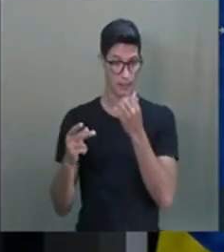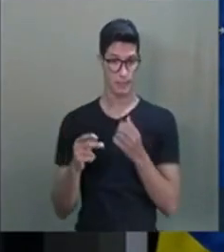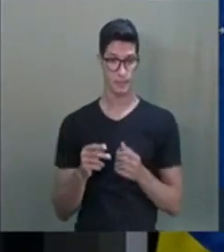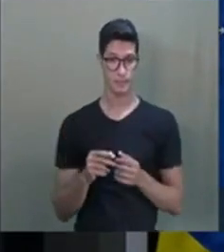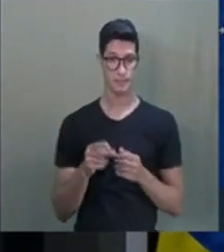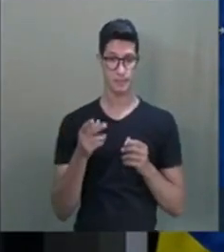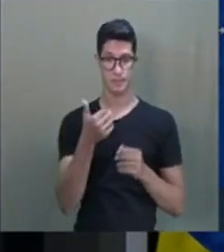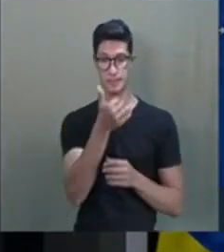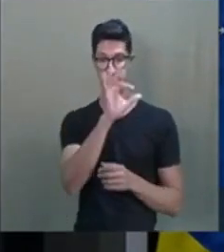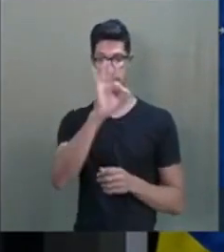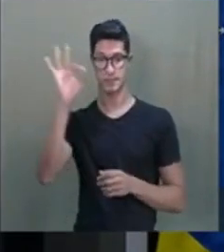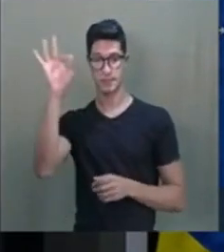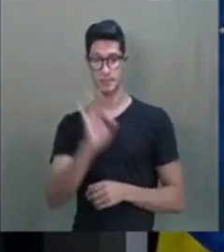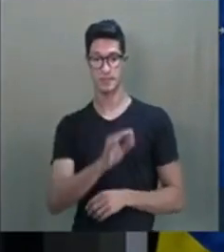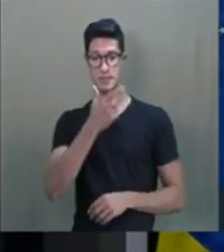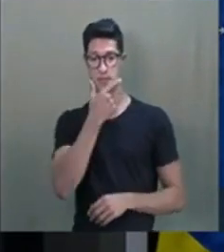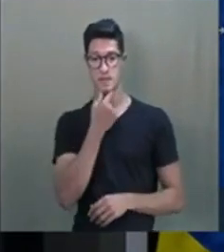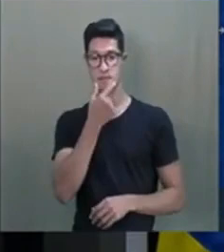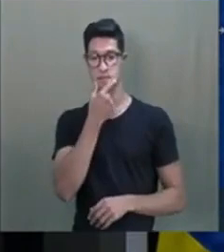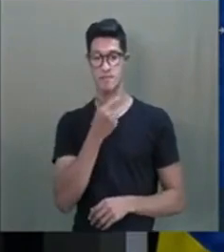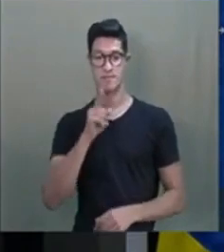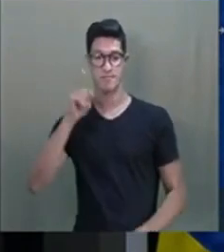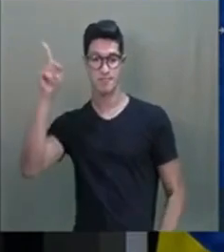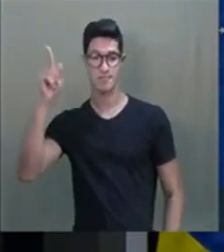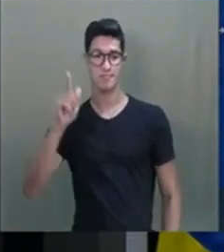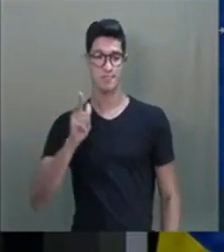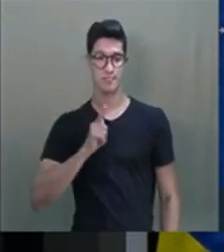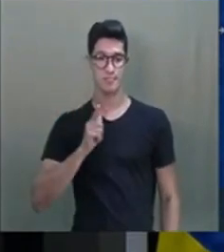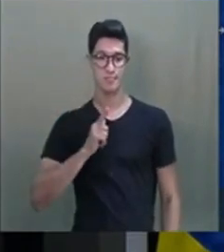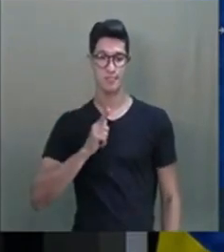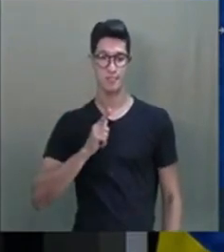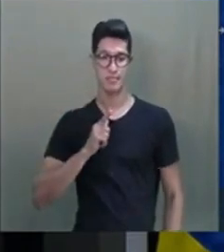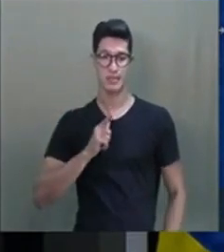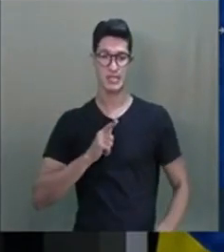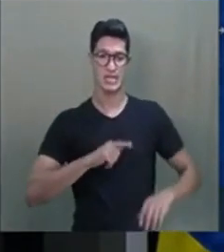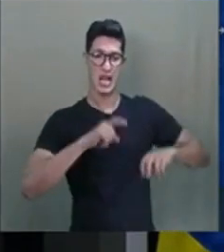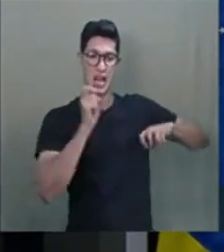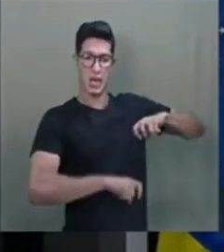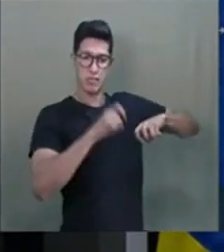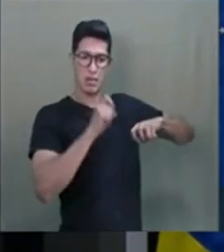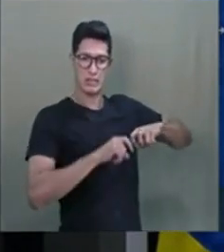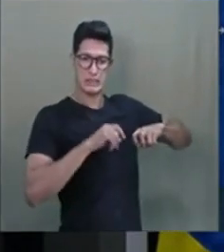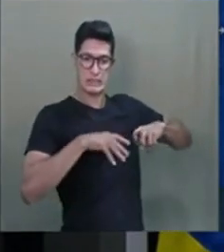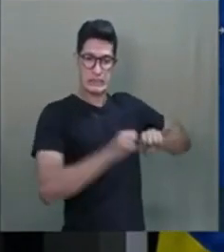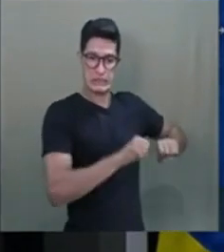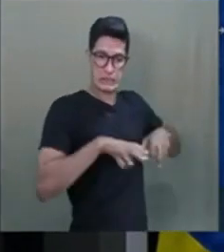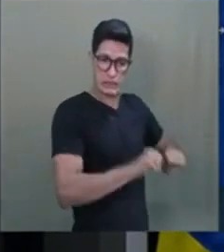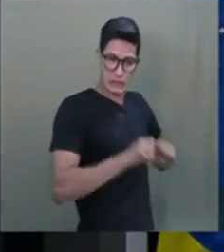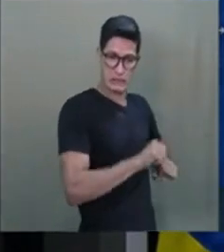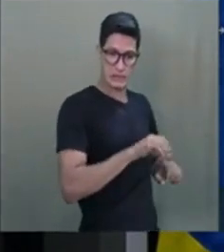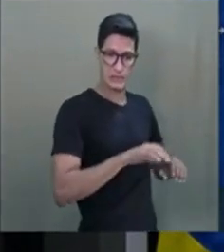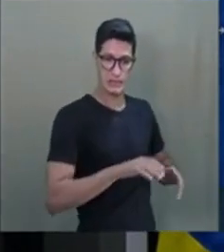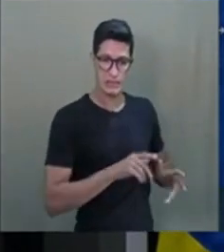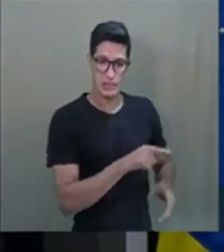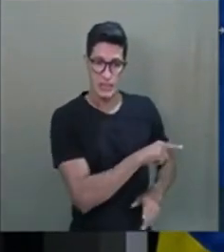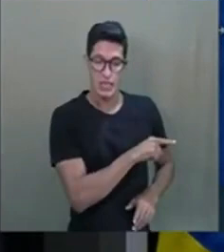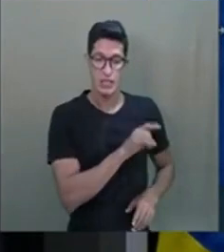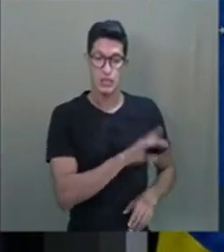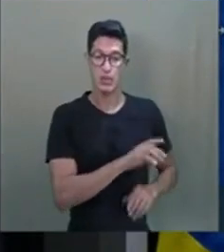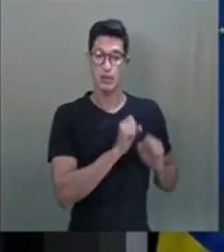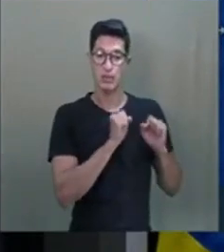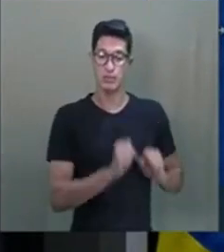100% dos homens que estavam lá tinham sido abusados sexualmente. E eles só